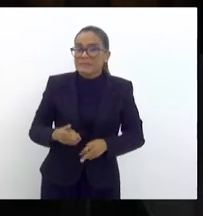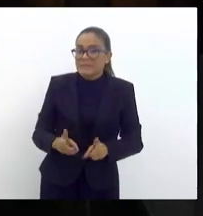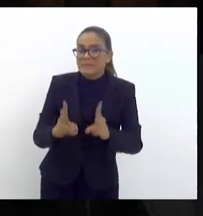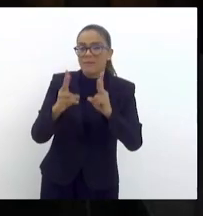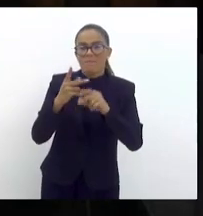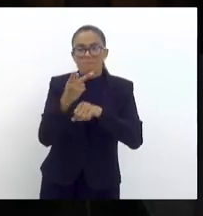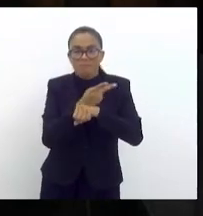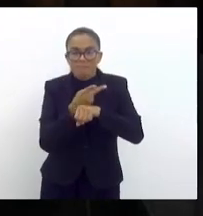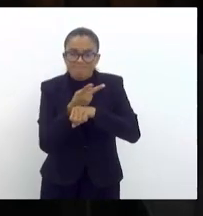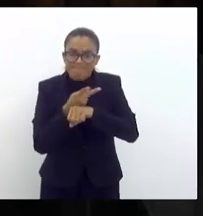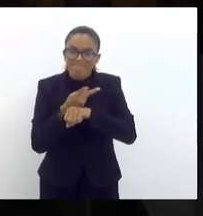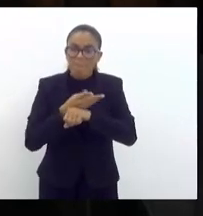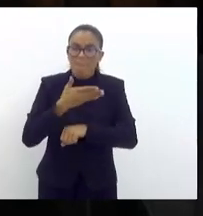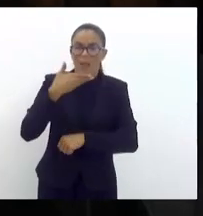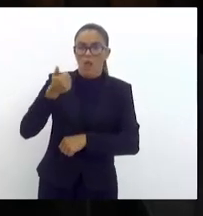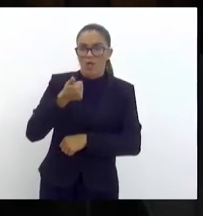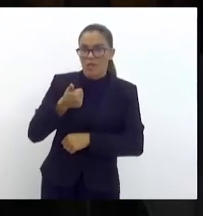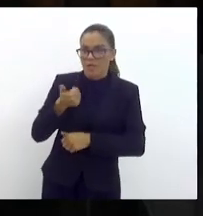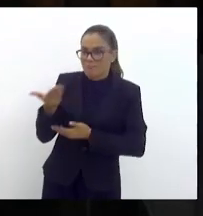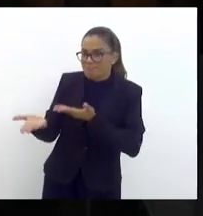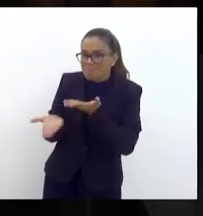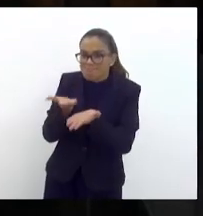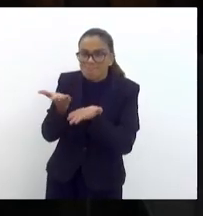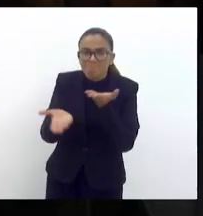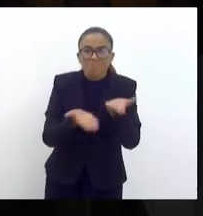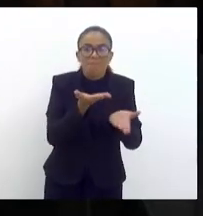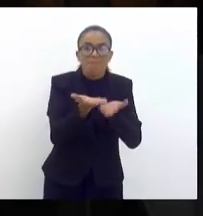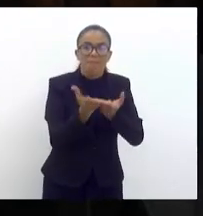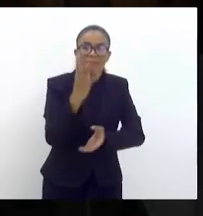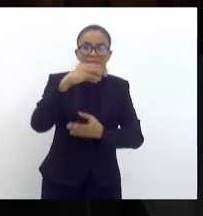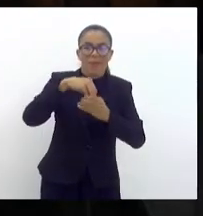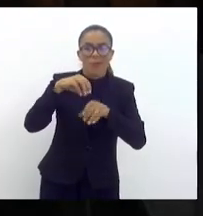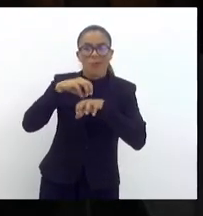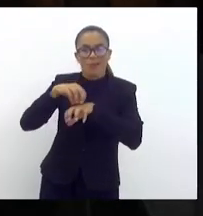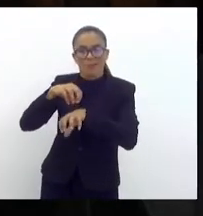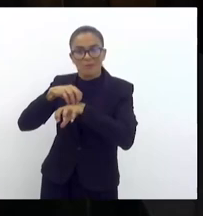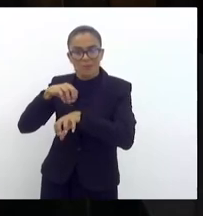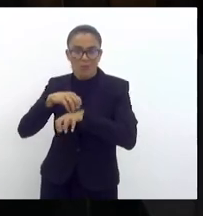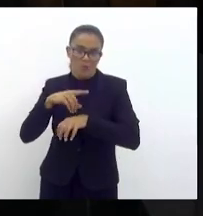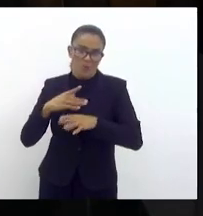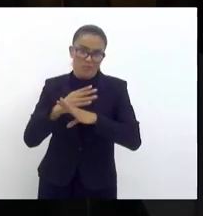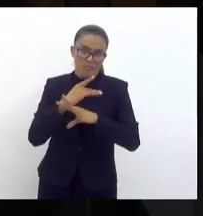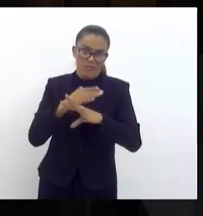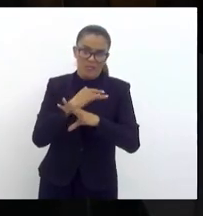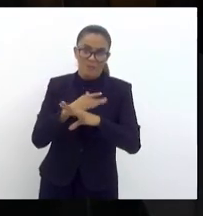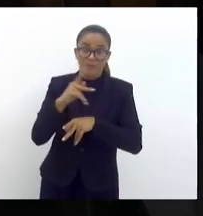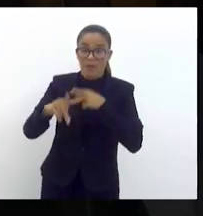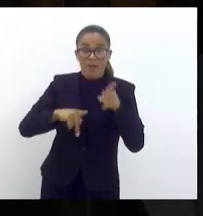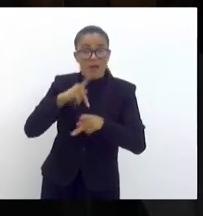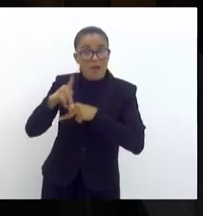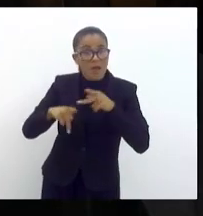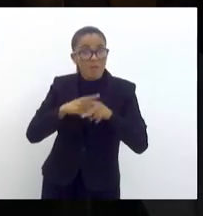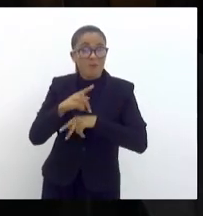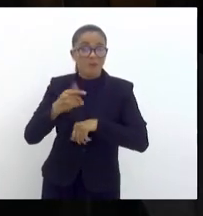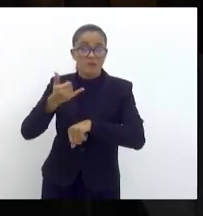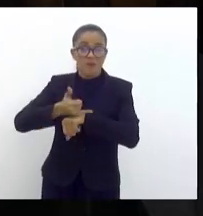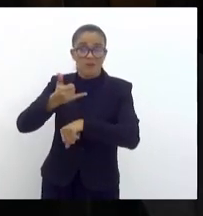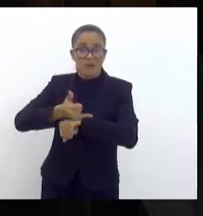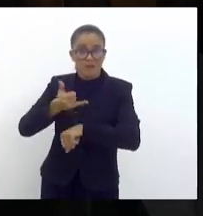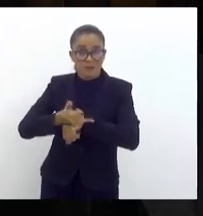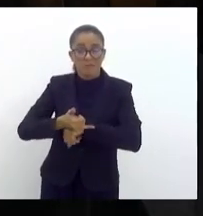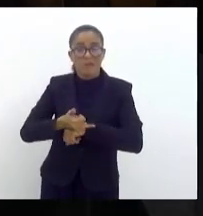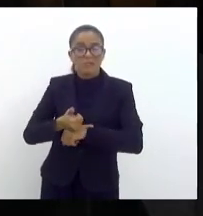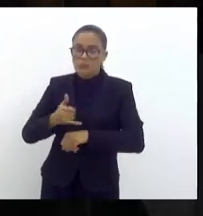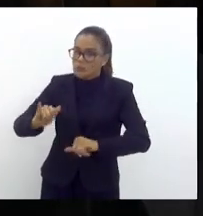melhoria em prol do transporte público na nossa cidade, onde a população de Volta Redonda sofre